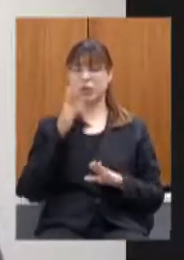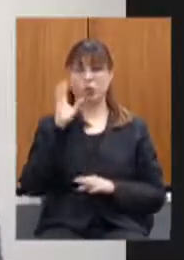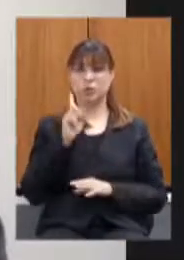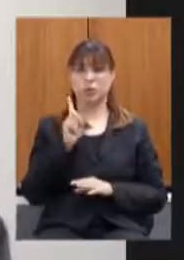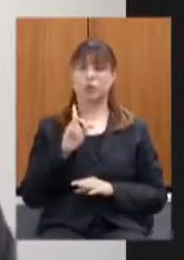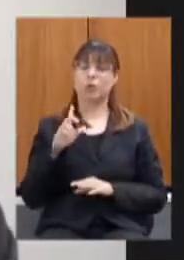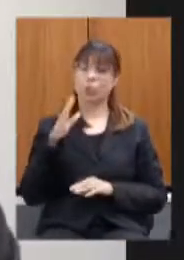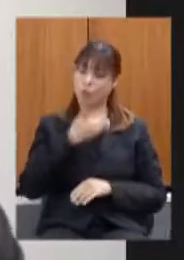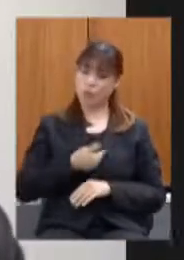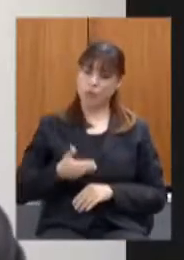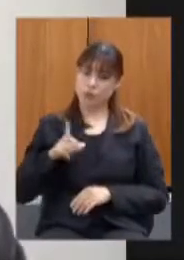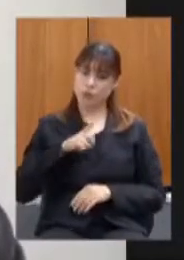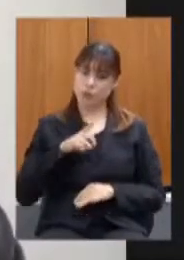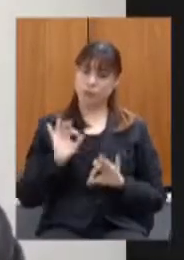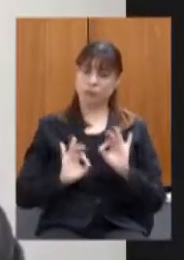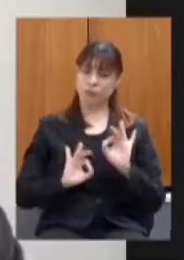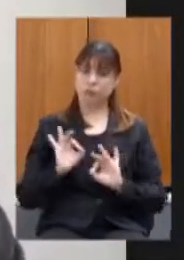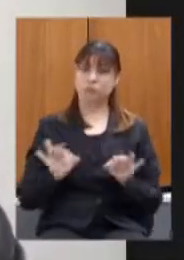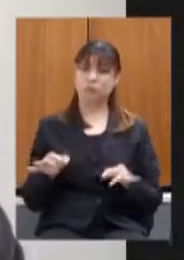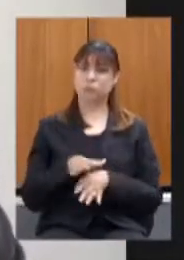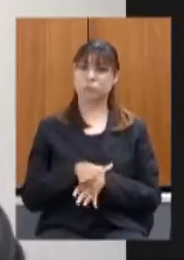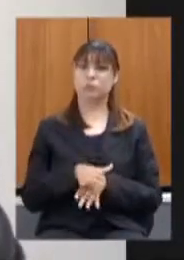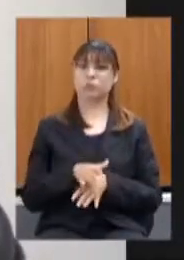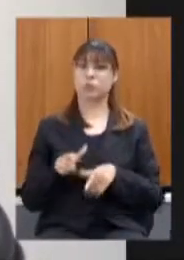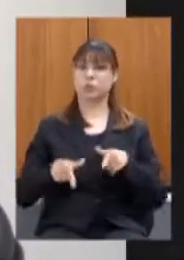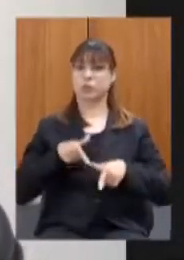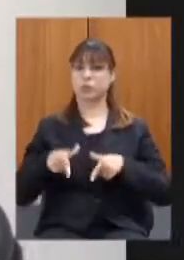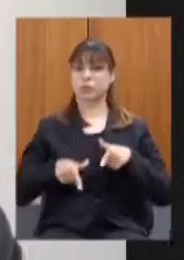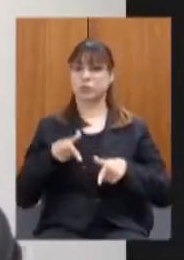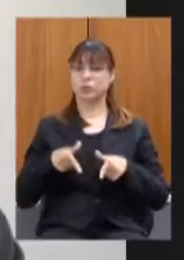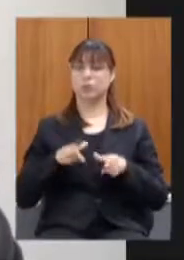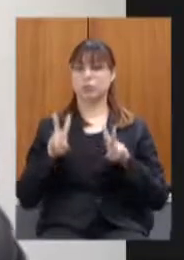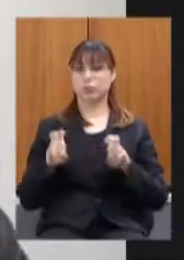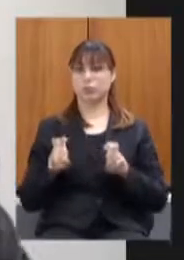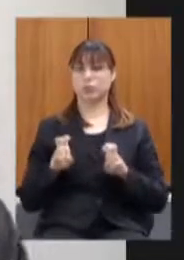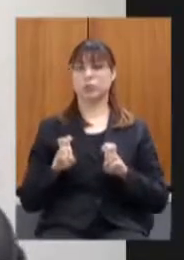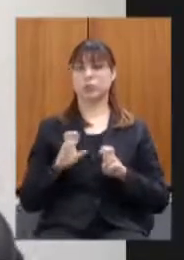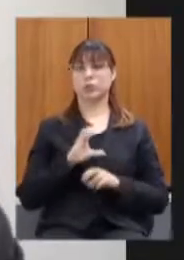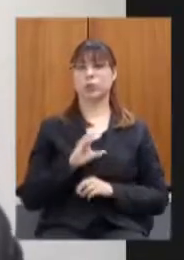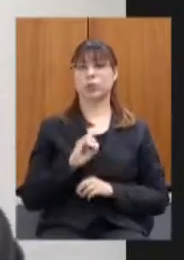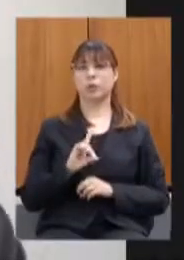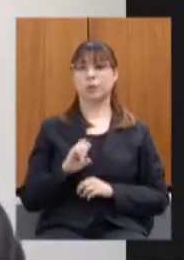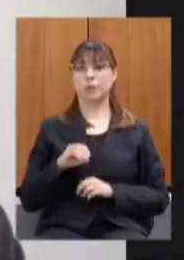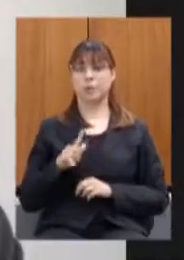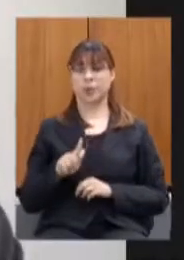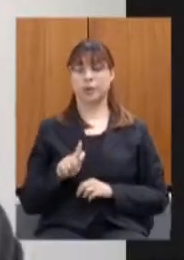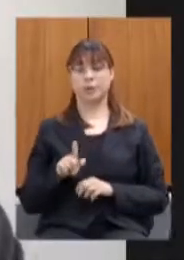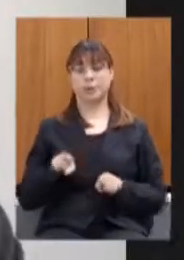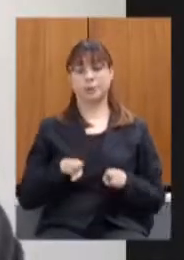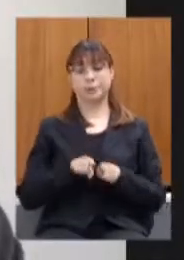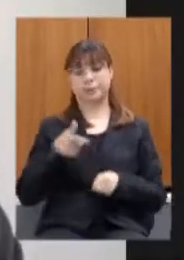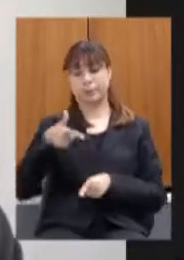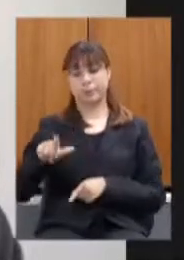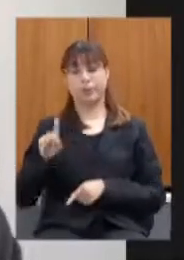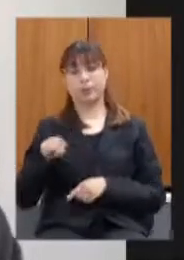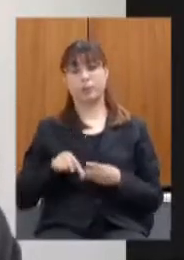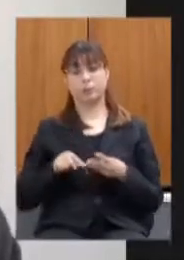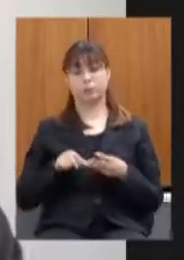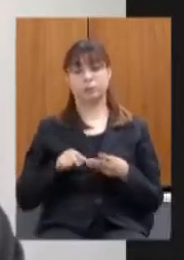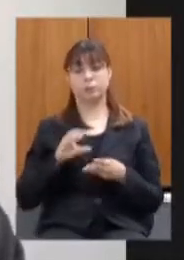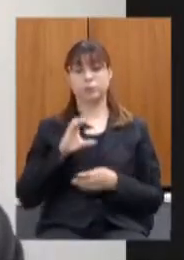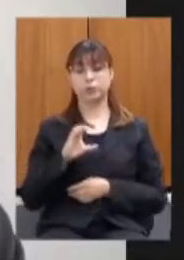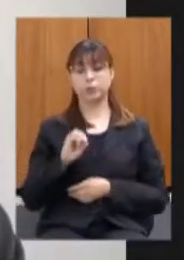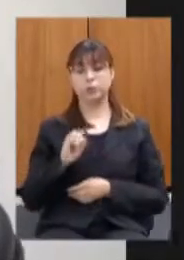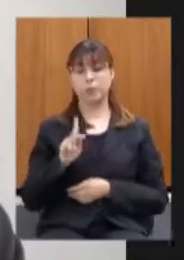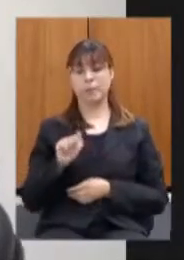instrumentos para trabalhar a questão da Codemir e com relação a Copasa também eu queria saber em relação a